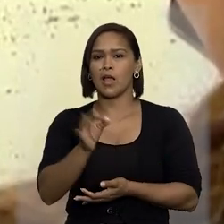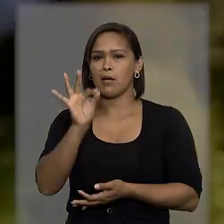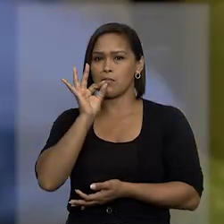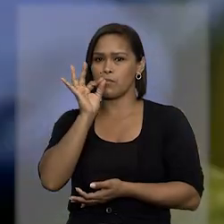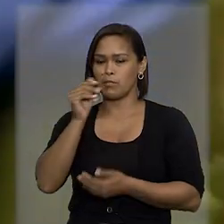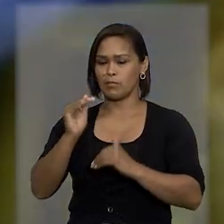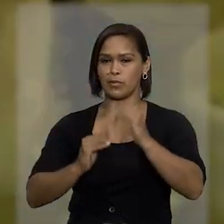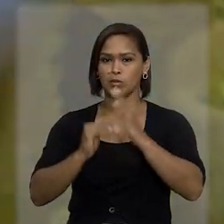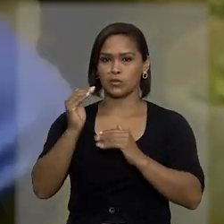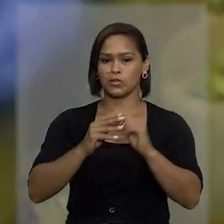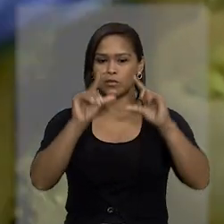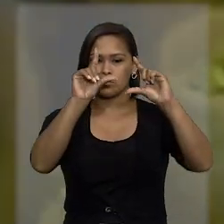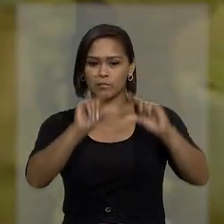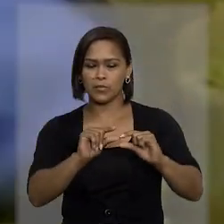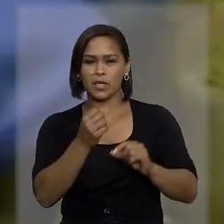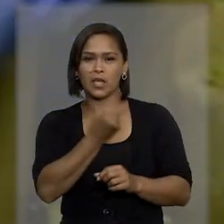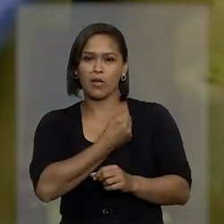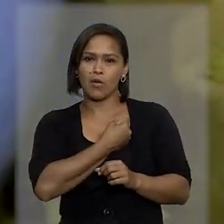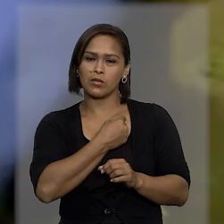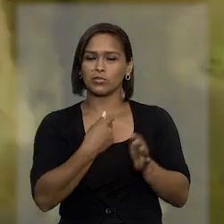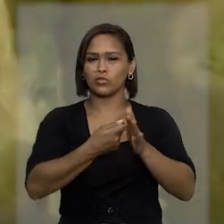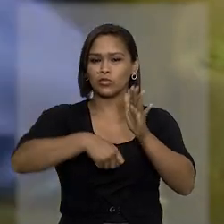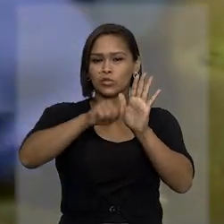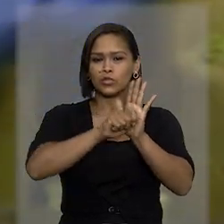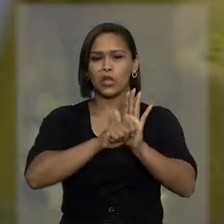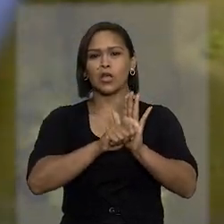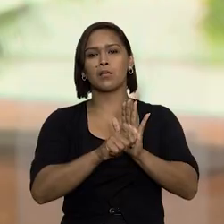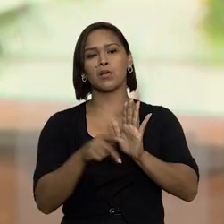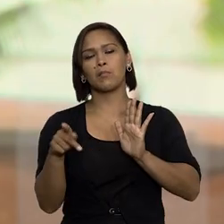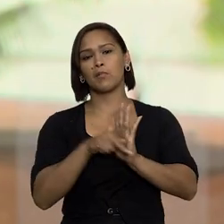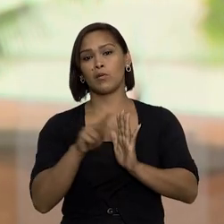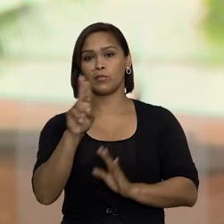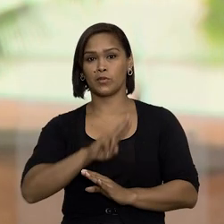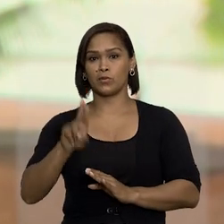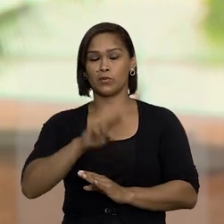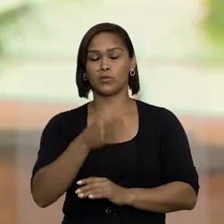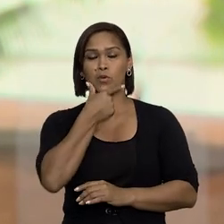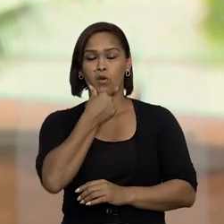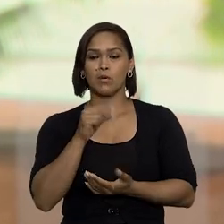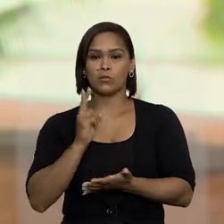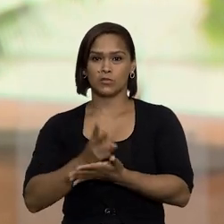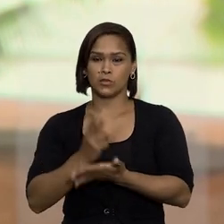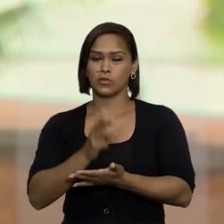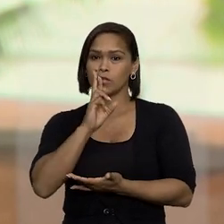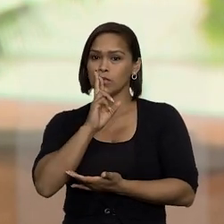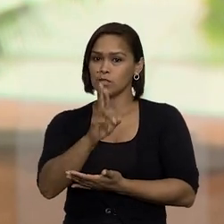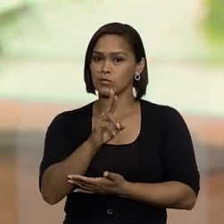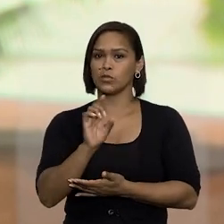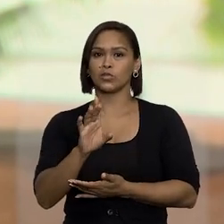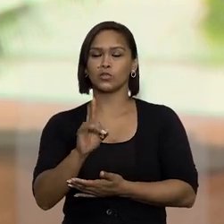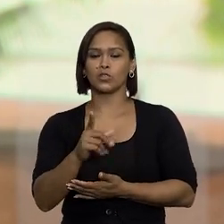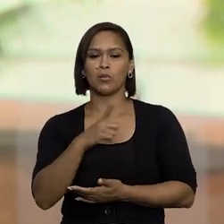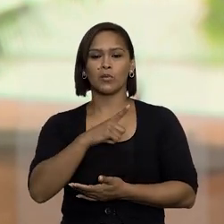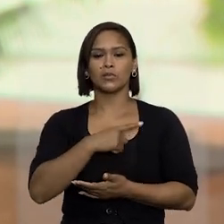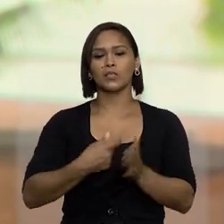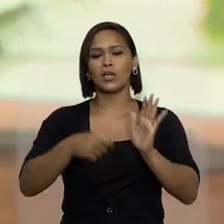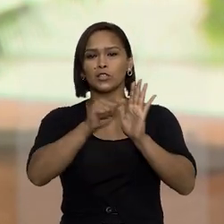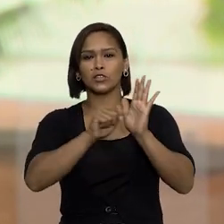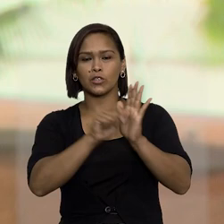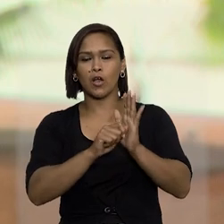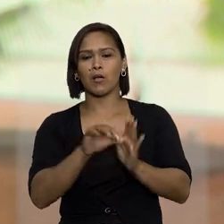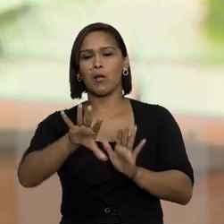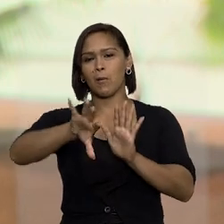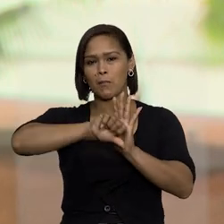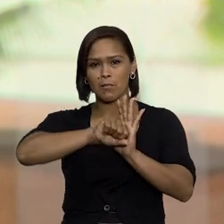produção de pequena quantidade de droga para uso pessoal. O homem vai continuar a responder apenas pela posse de drogas para